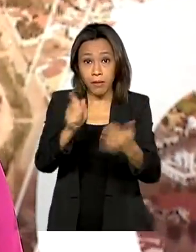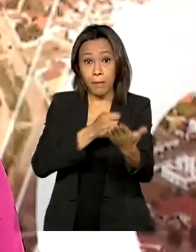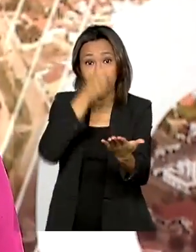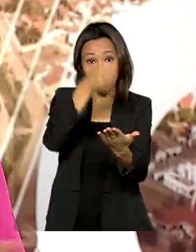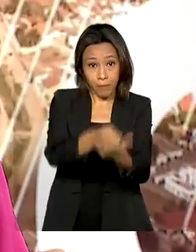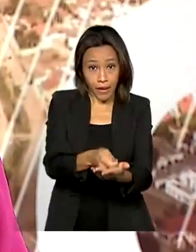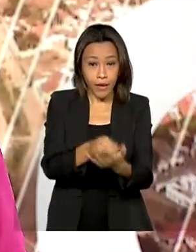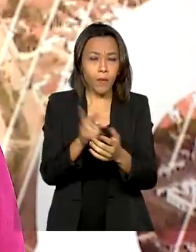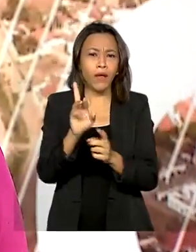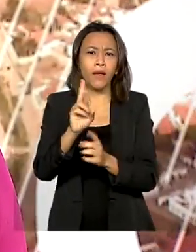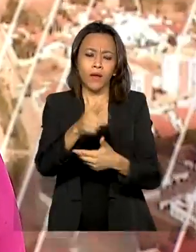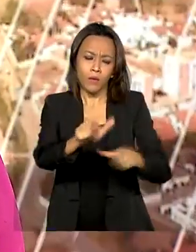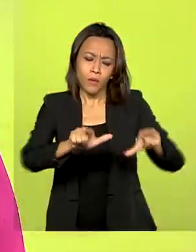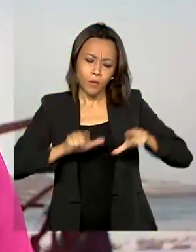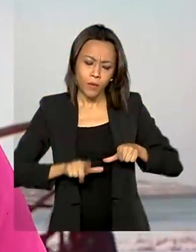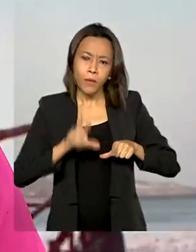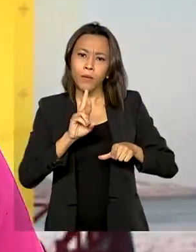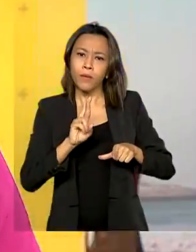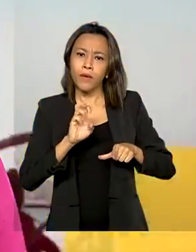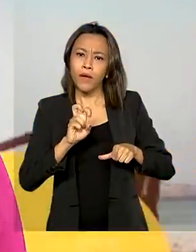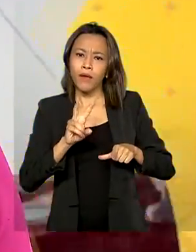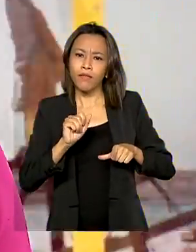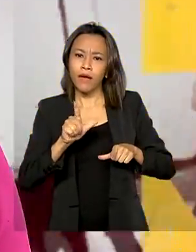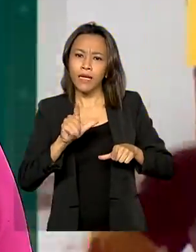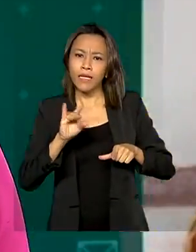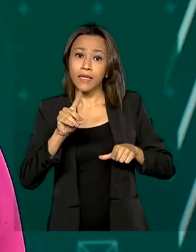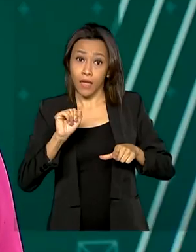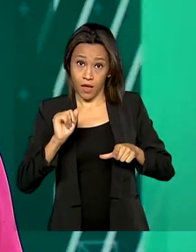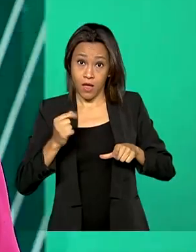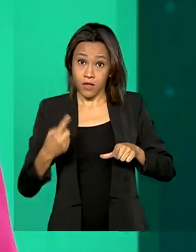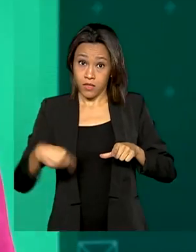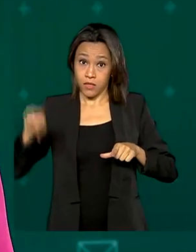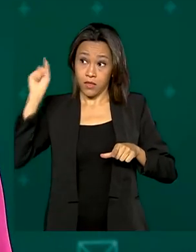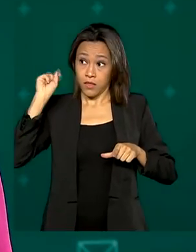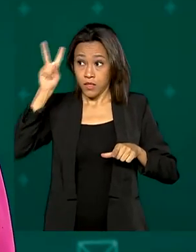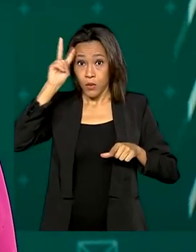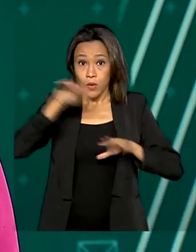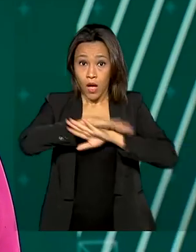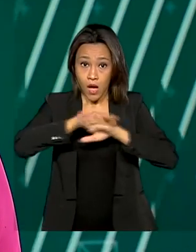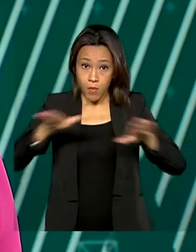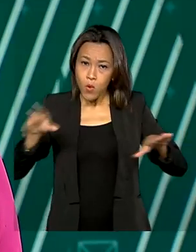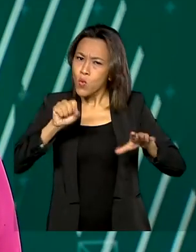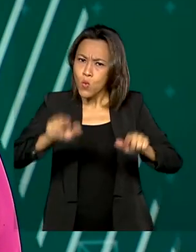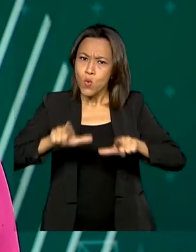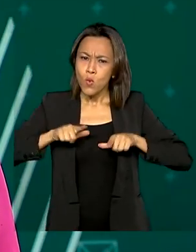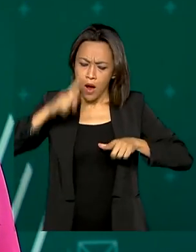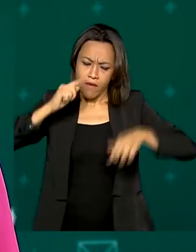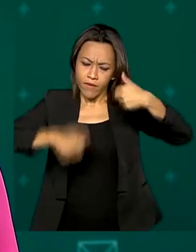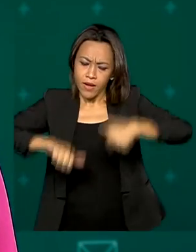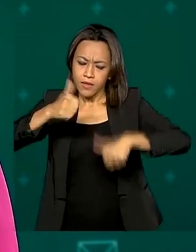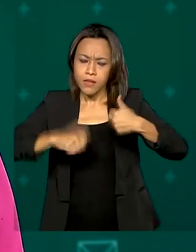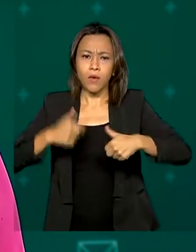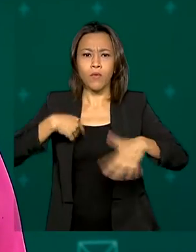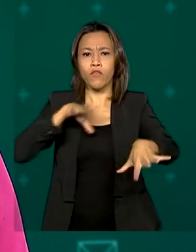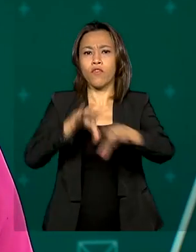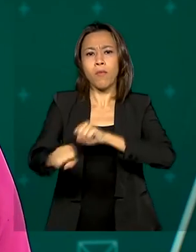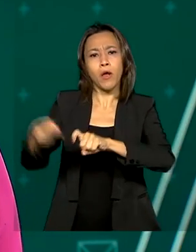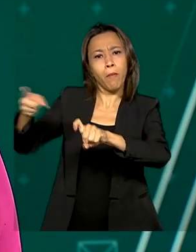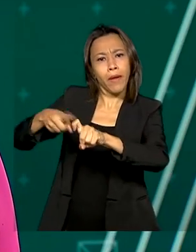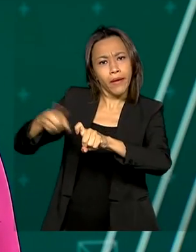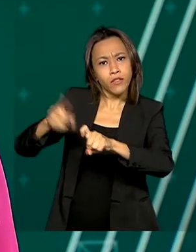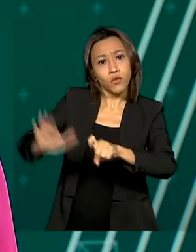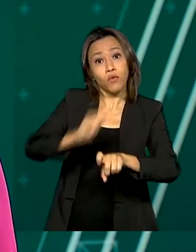Revalida. As inscrições terminaram na segunda-feira. O exame serve para validar o diploma de médicos que se formaram em